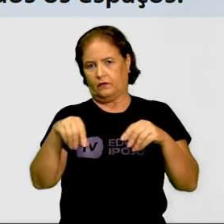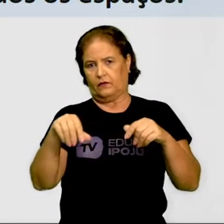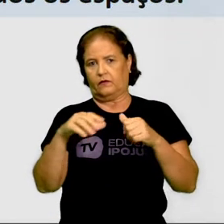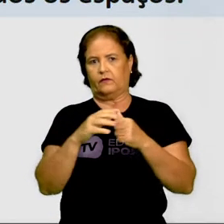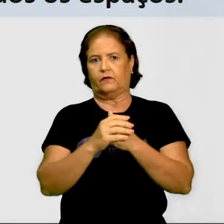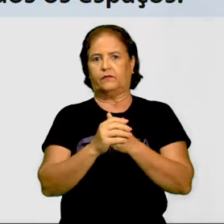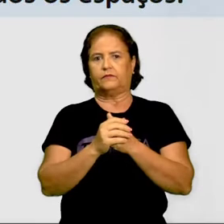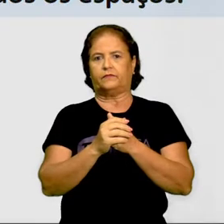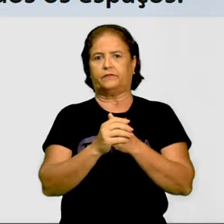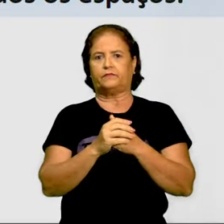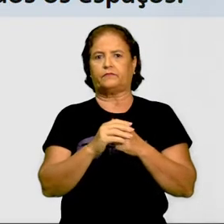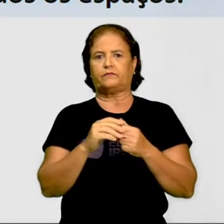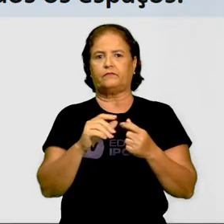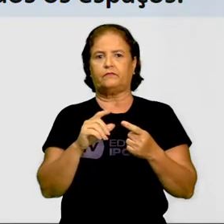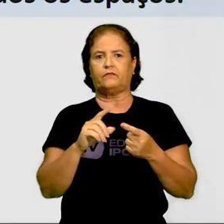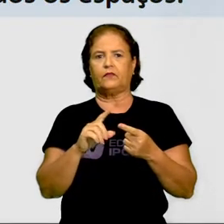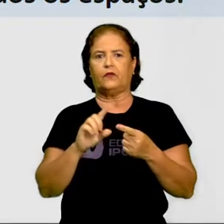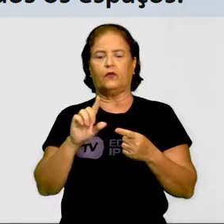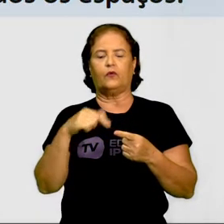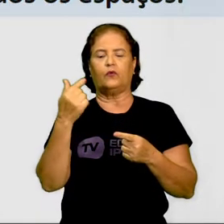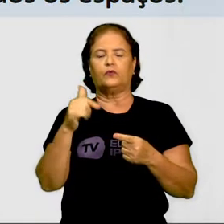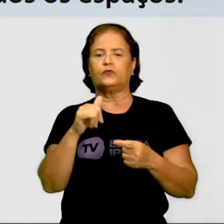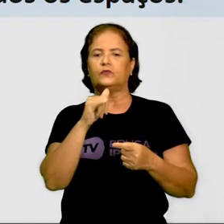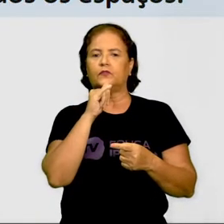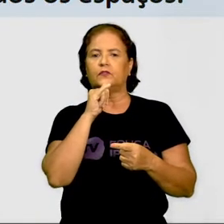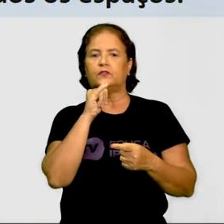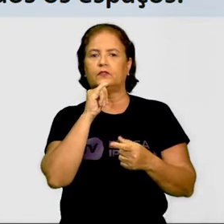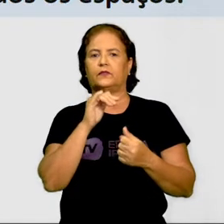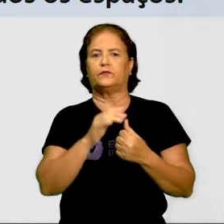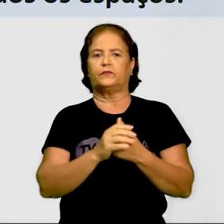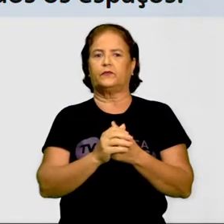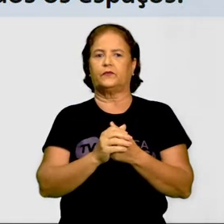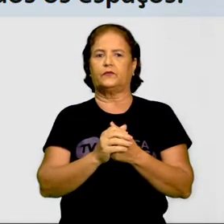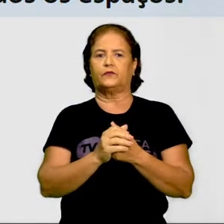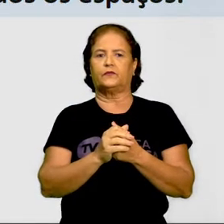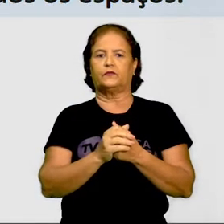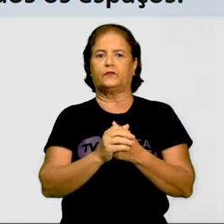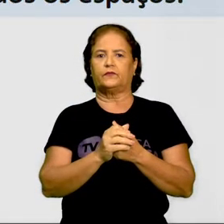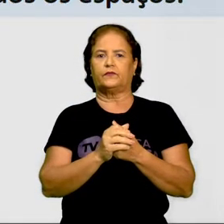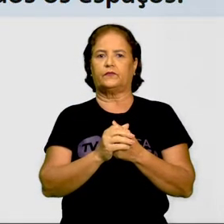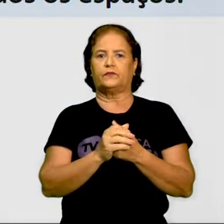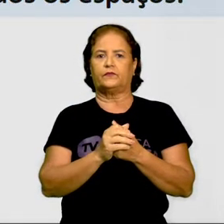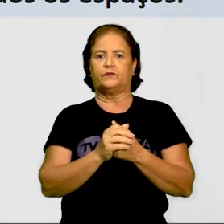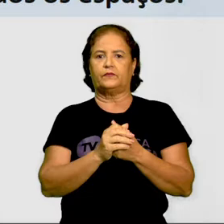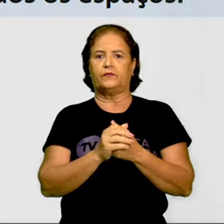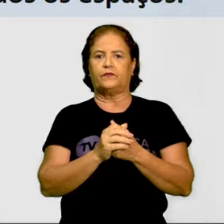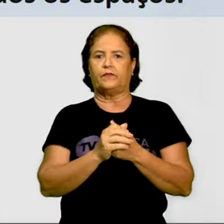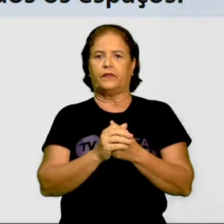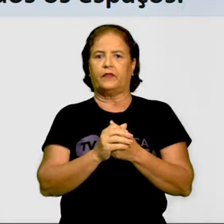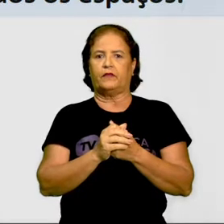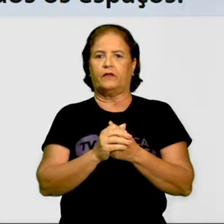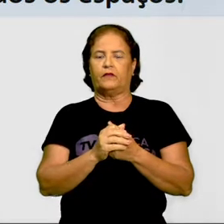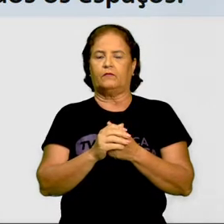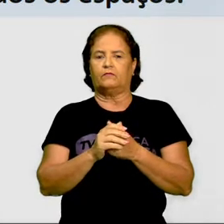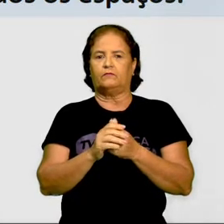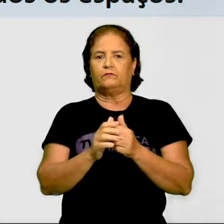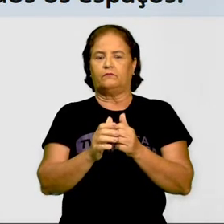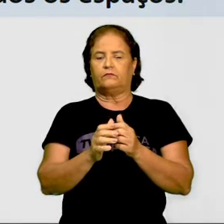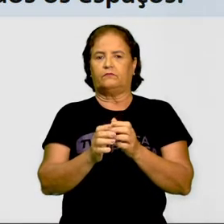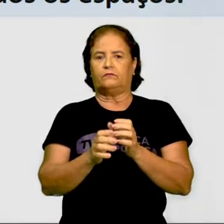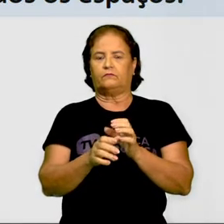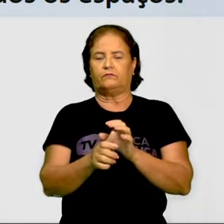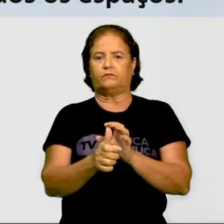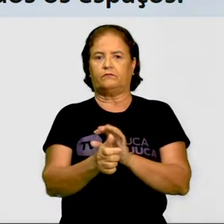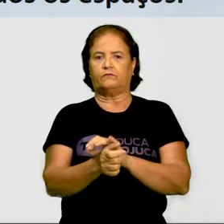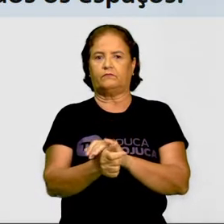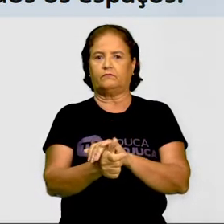Temos aqui este outro exemplo. Então, veja aqui. Esta tartaruga dentro